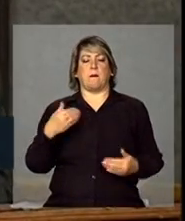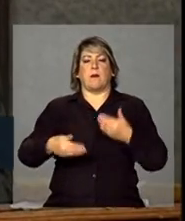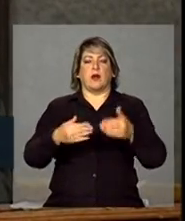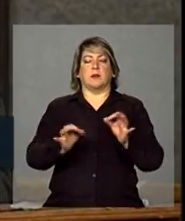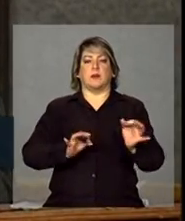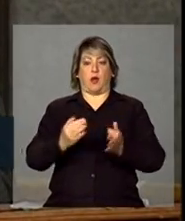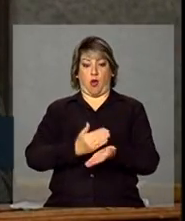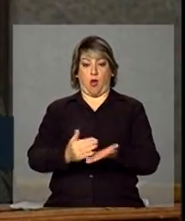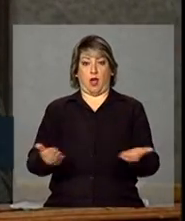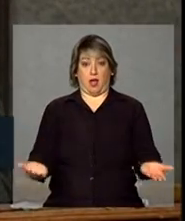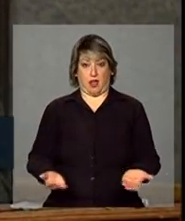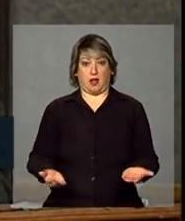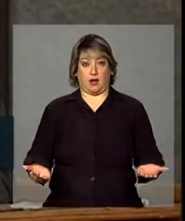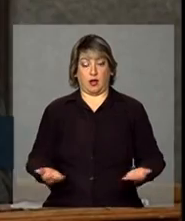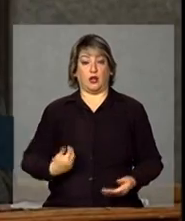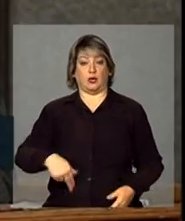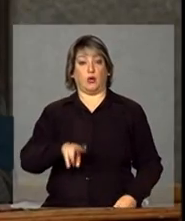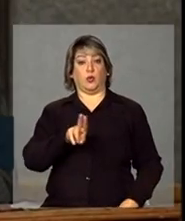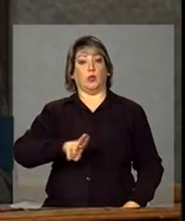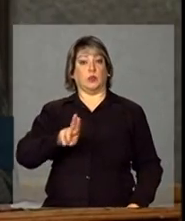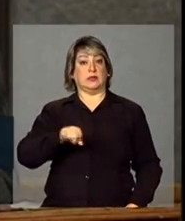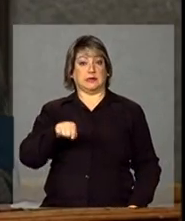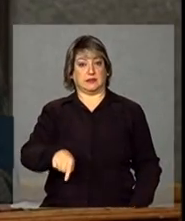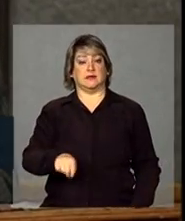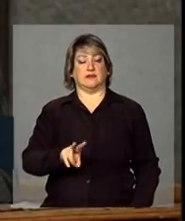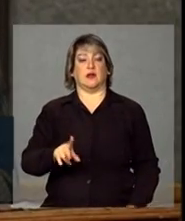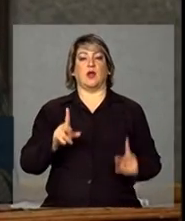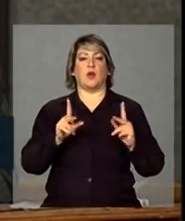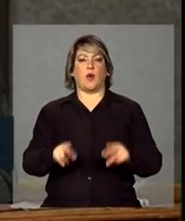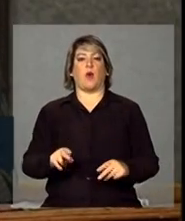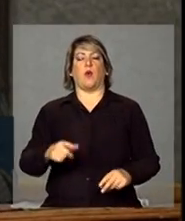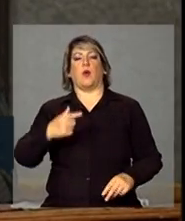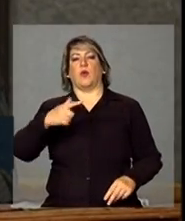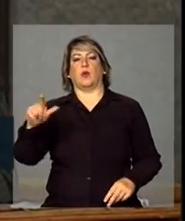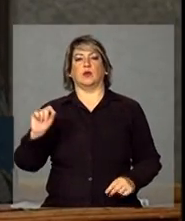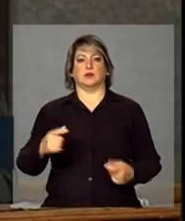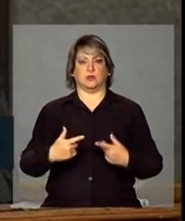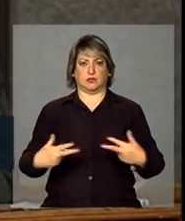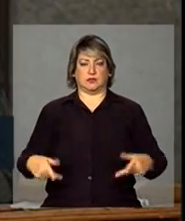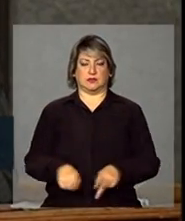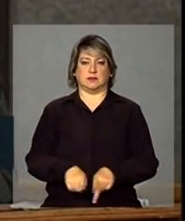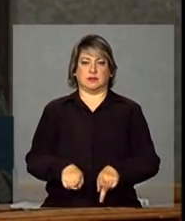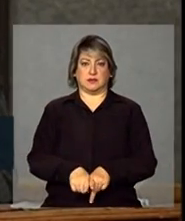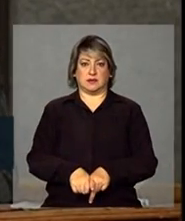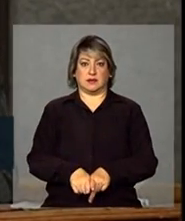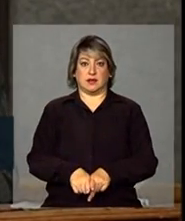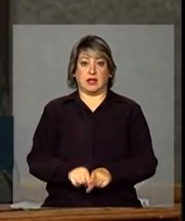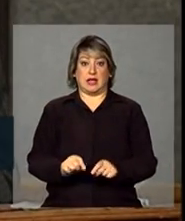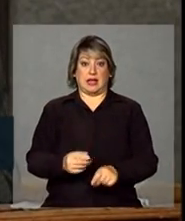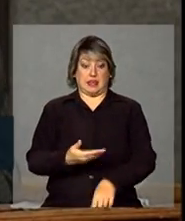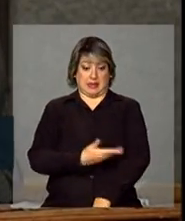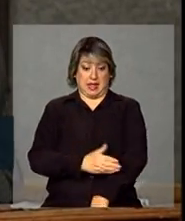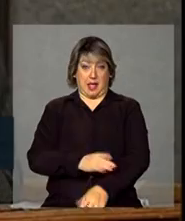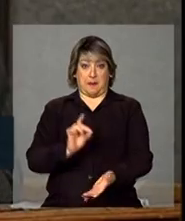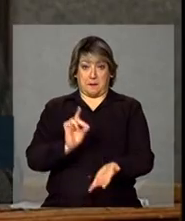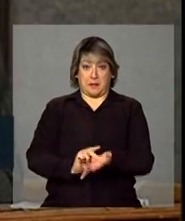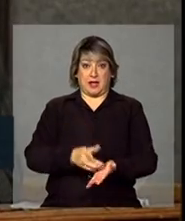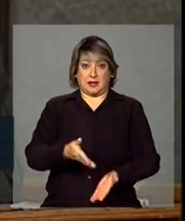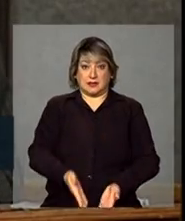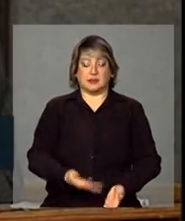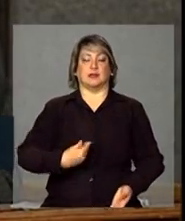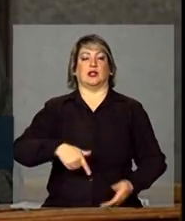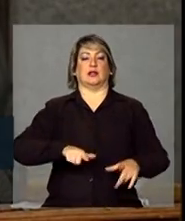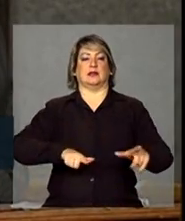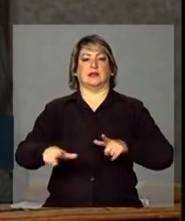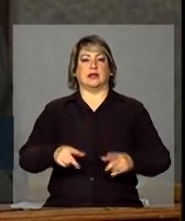que começa agora. Nós utilizaremos isso, assim como os outros insumos, ou seja, na prática, a nossa missão